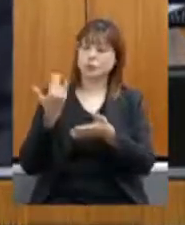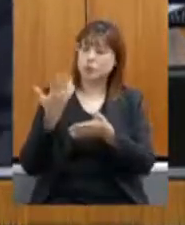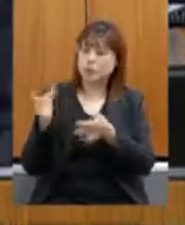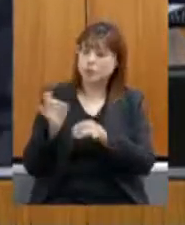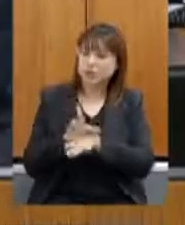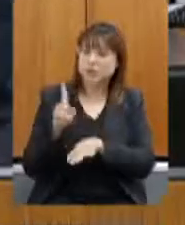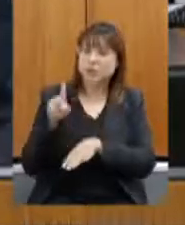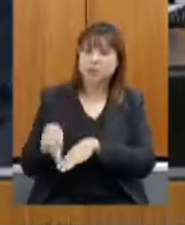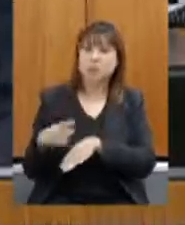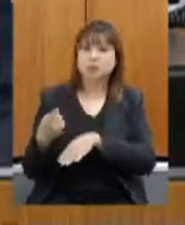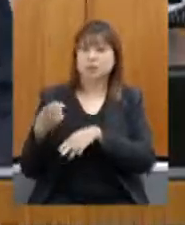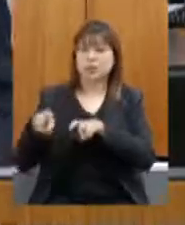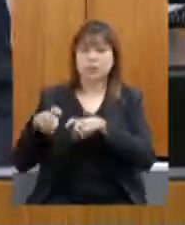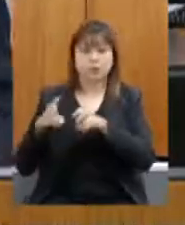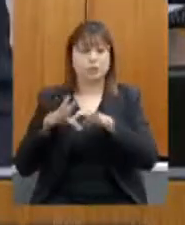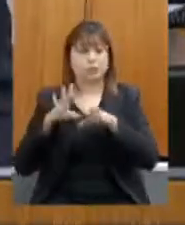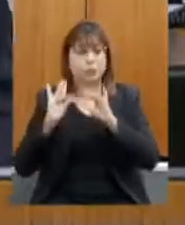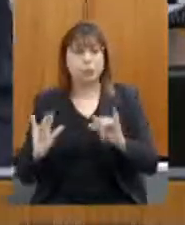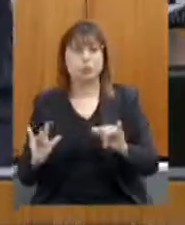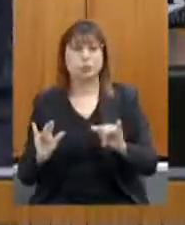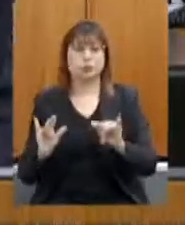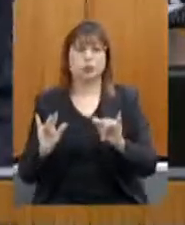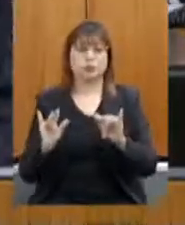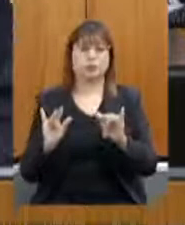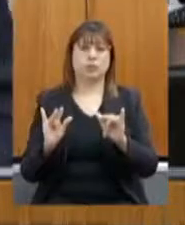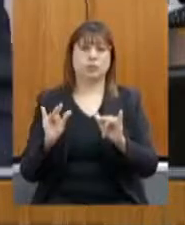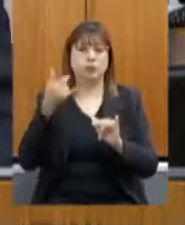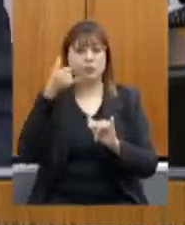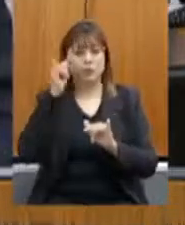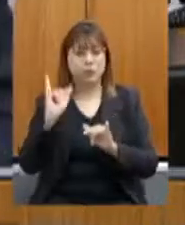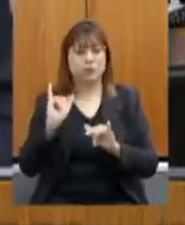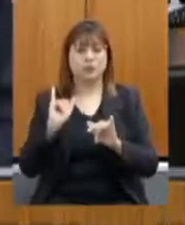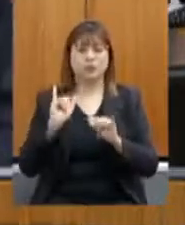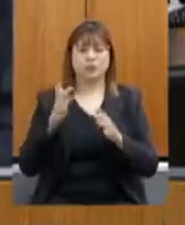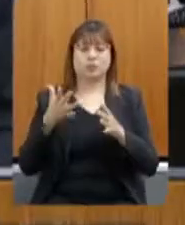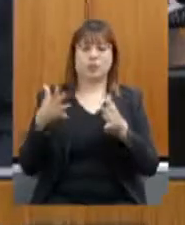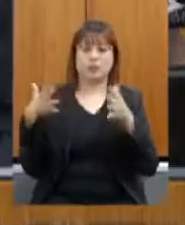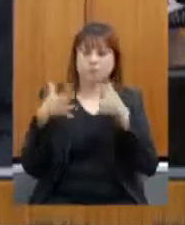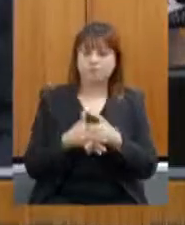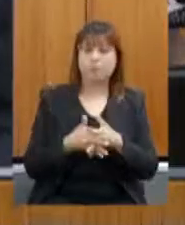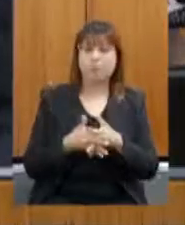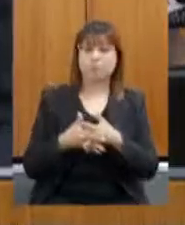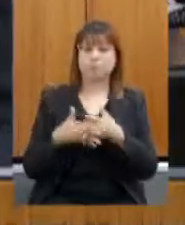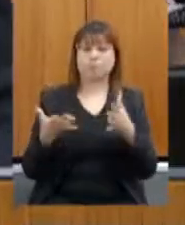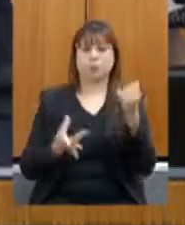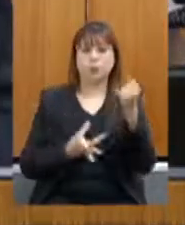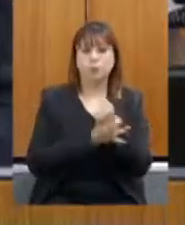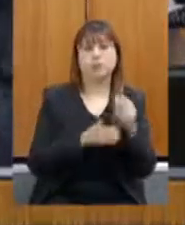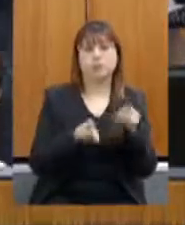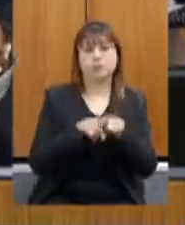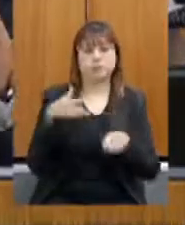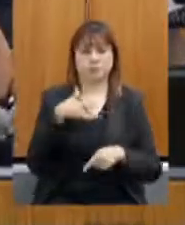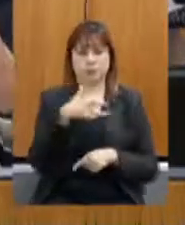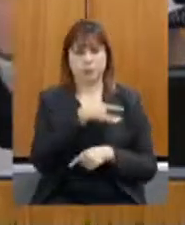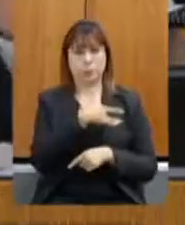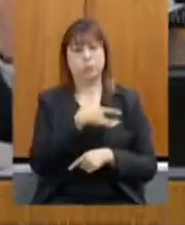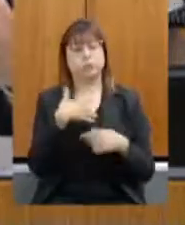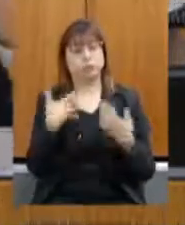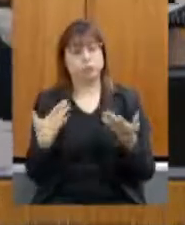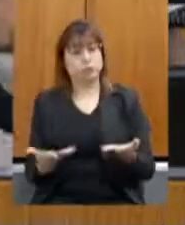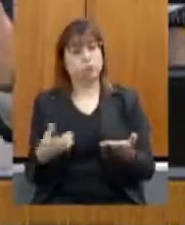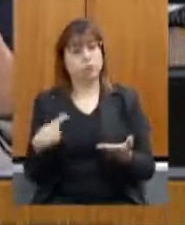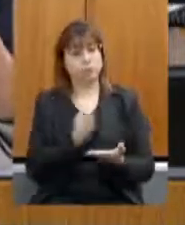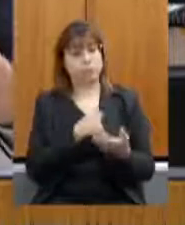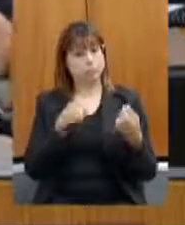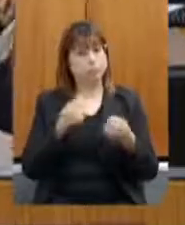aumentando e dificultando os impactos na saúde os impactos na segurança pública então devemos levar